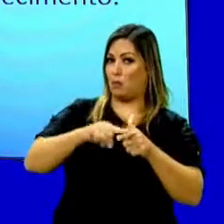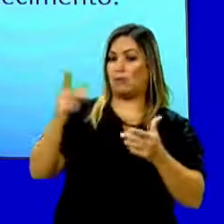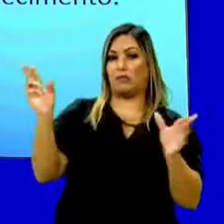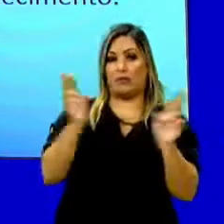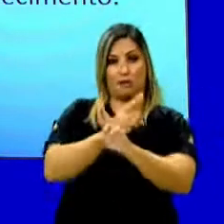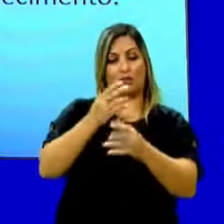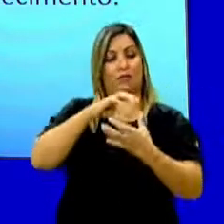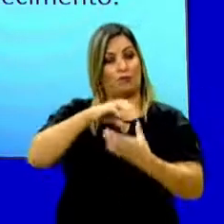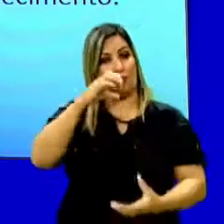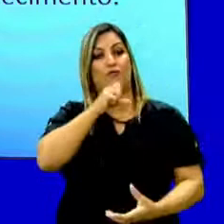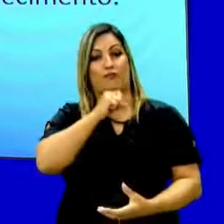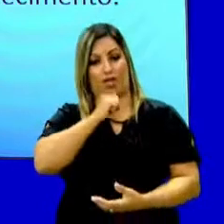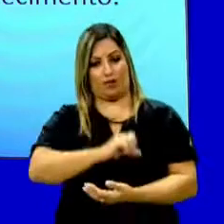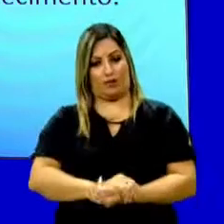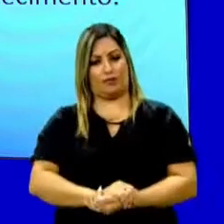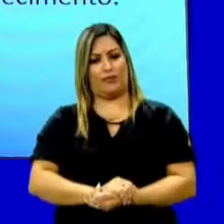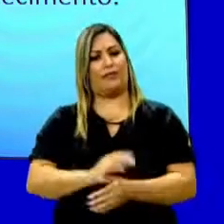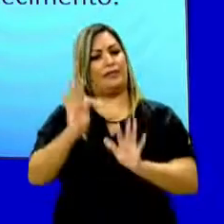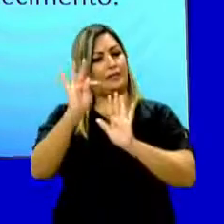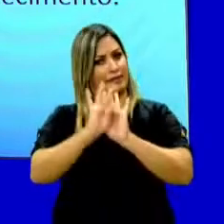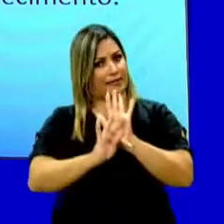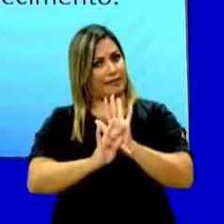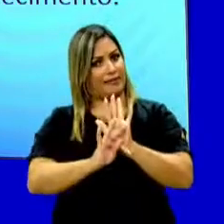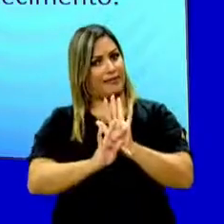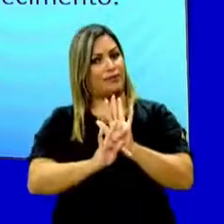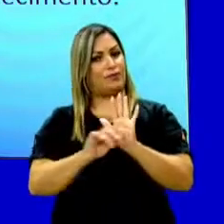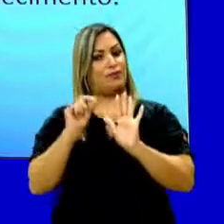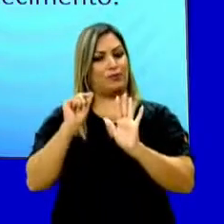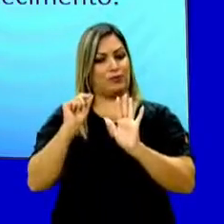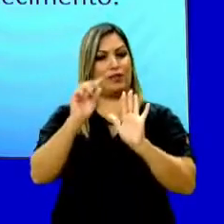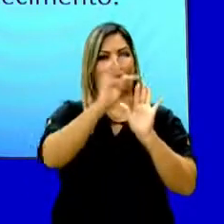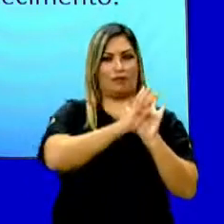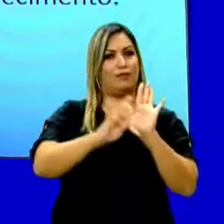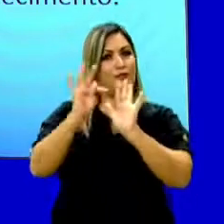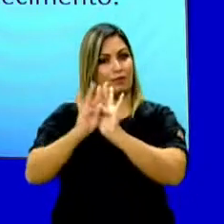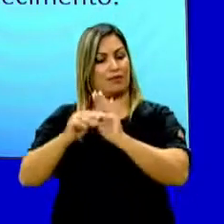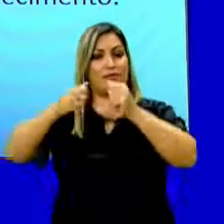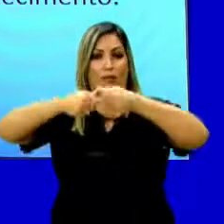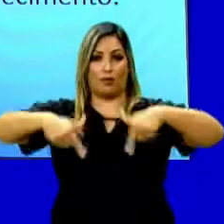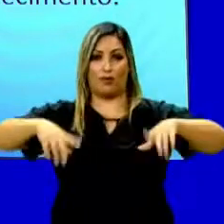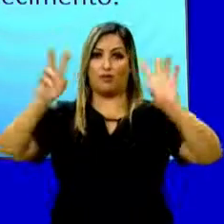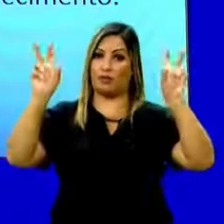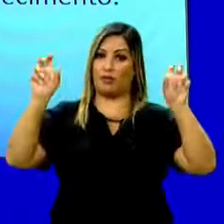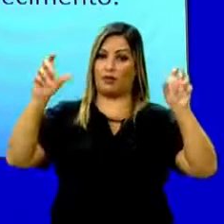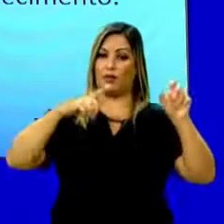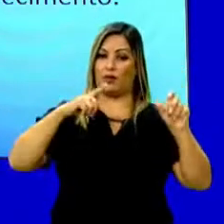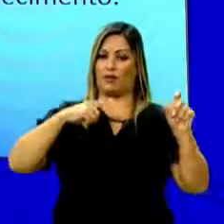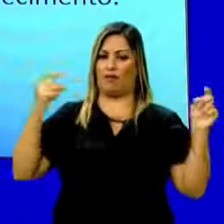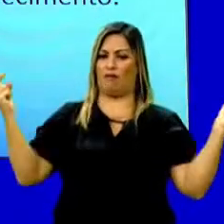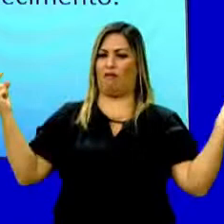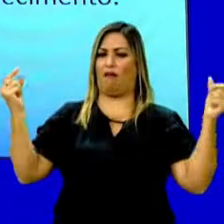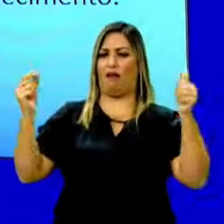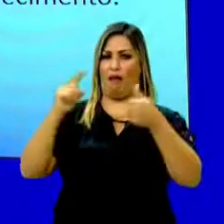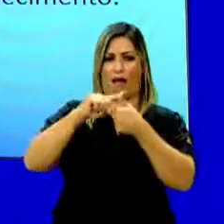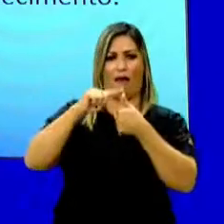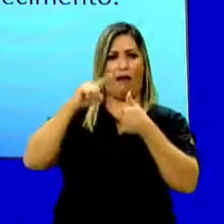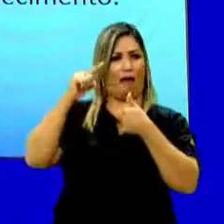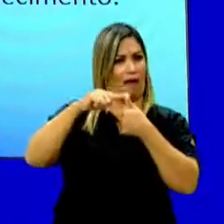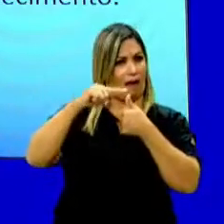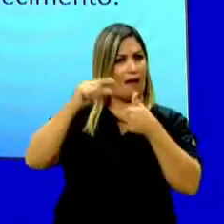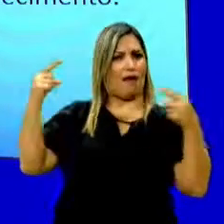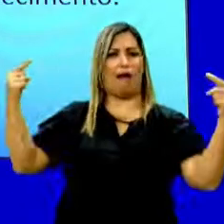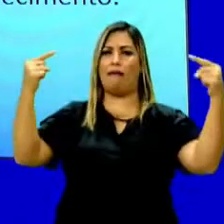envelhecimento. Esses textos, quanto à abordagem do tema, são antagônicos, ou seja,